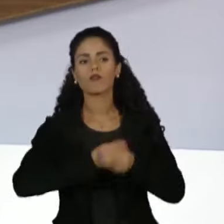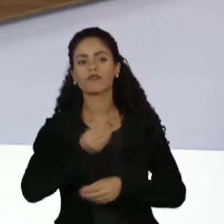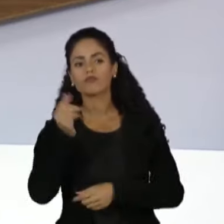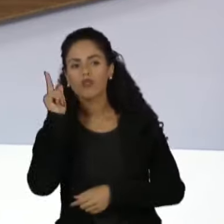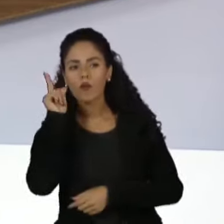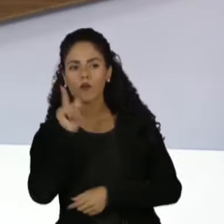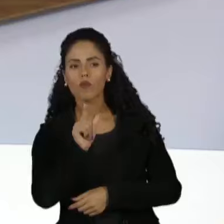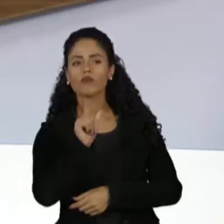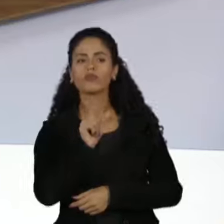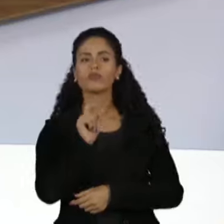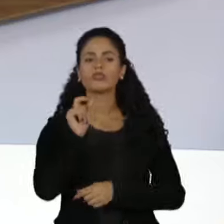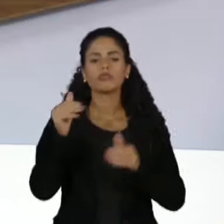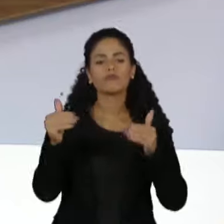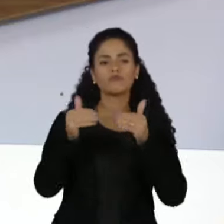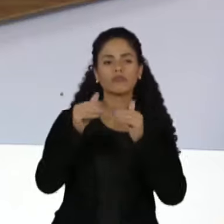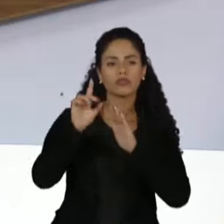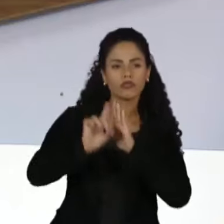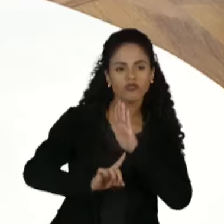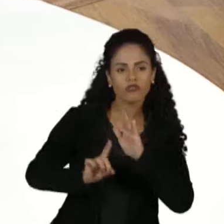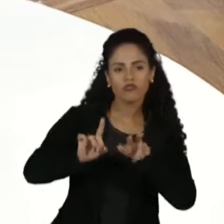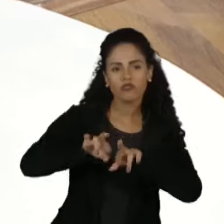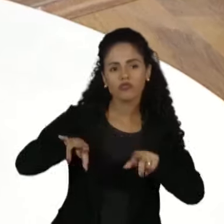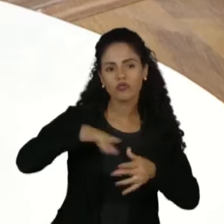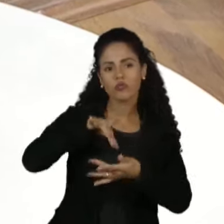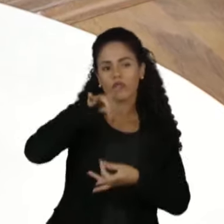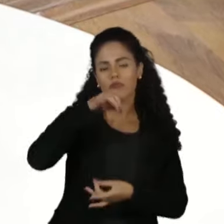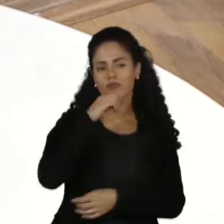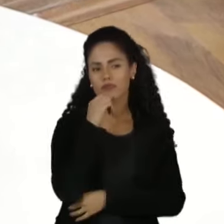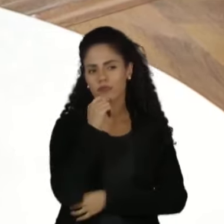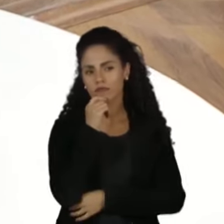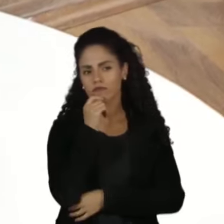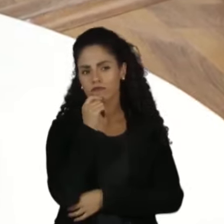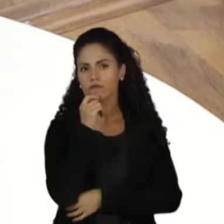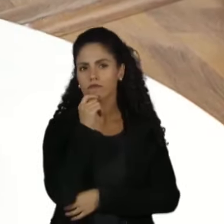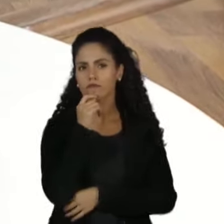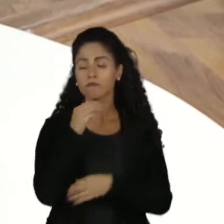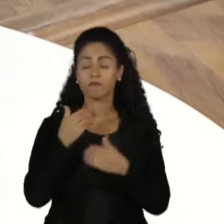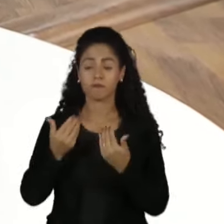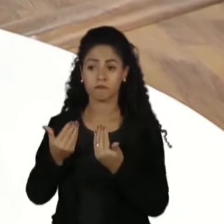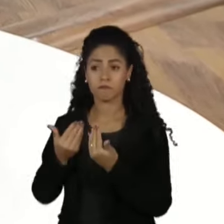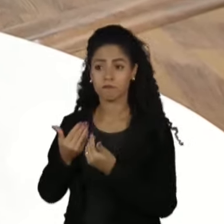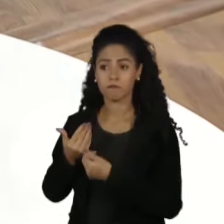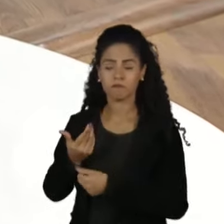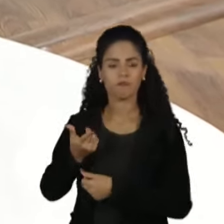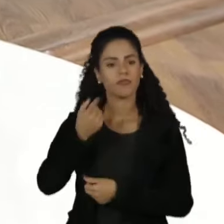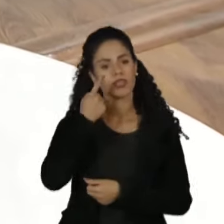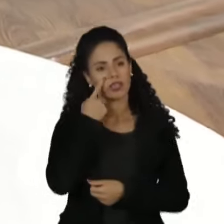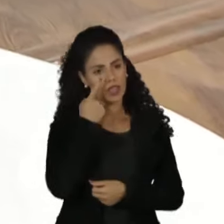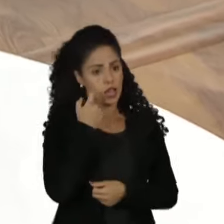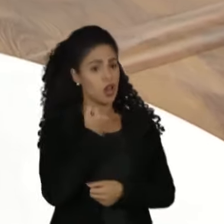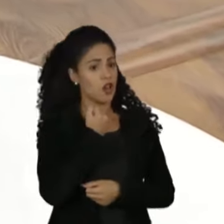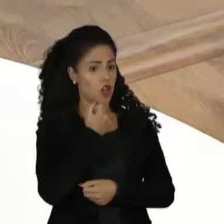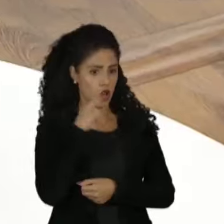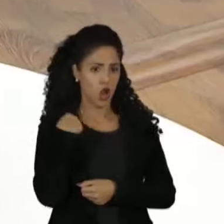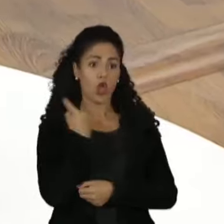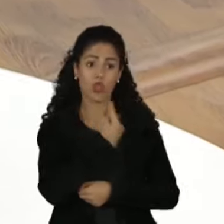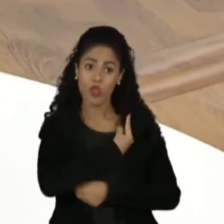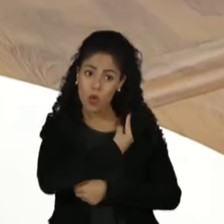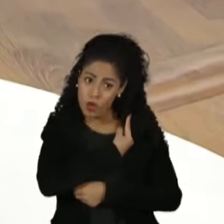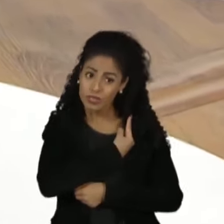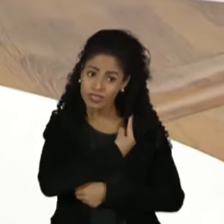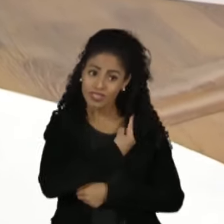consiga realizar os ideais da democracia? Eu penso que nós vamos ter que construir isso, nossa sociedade,